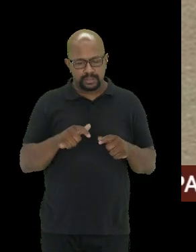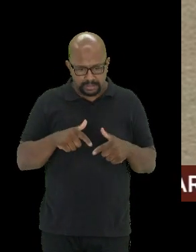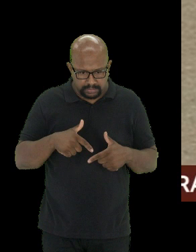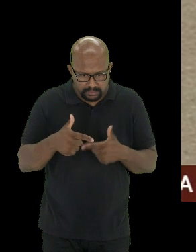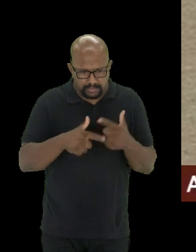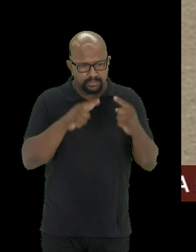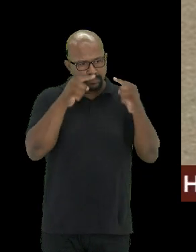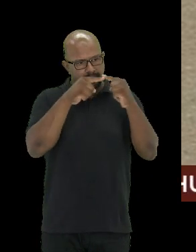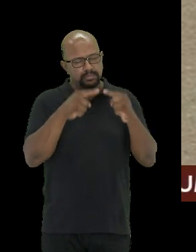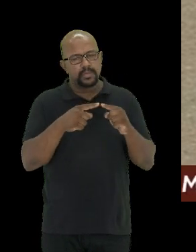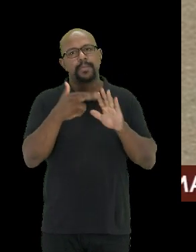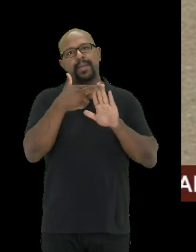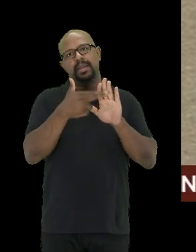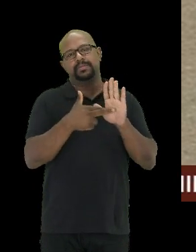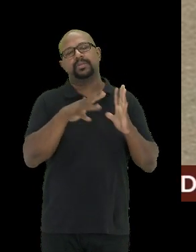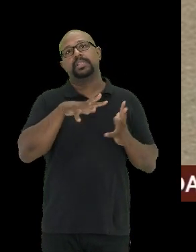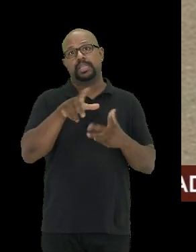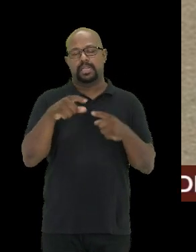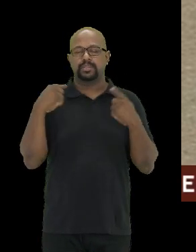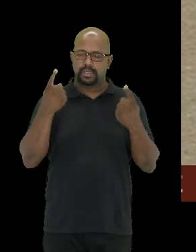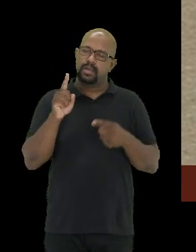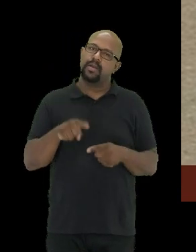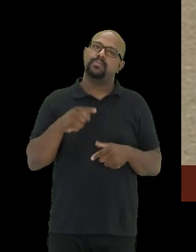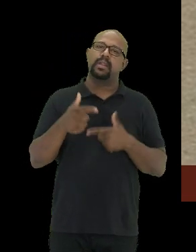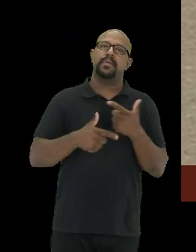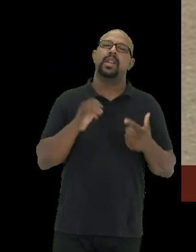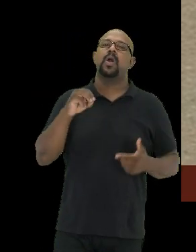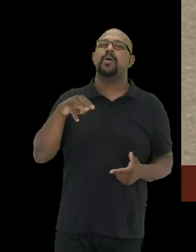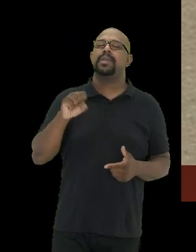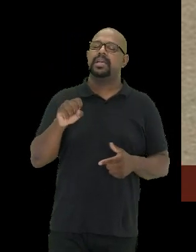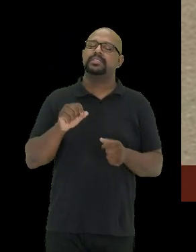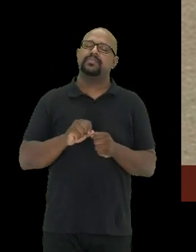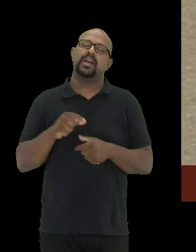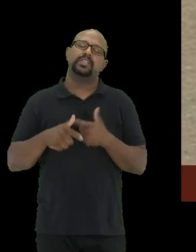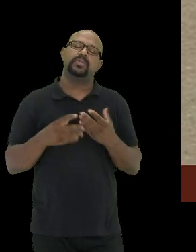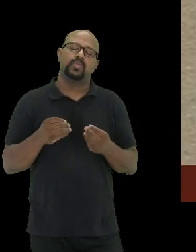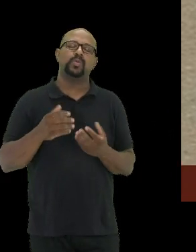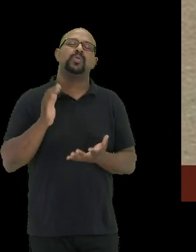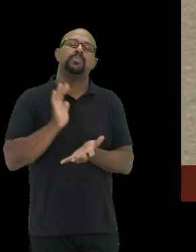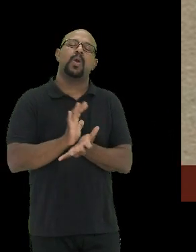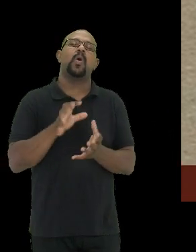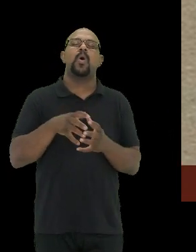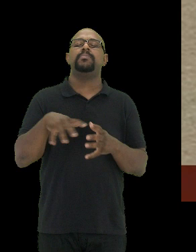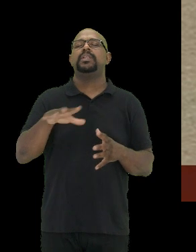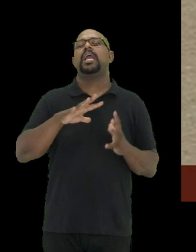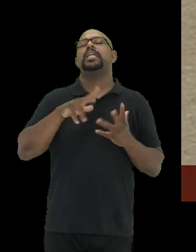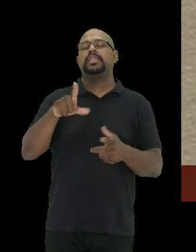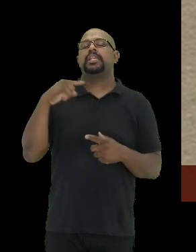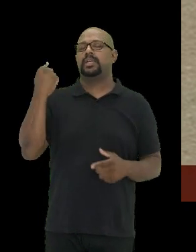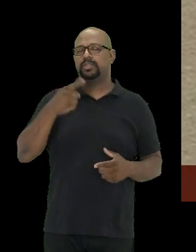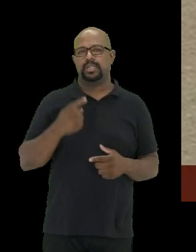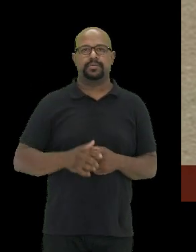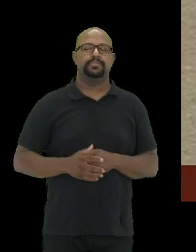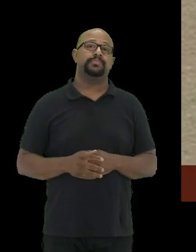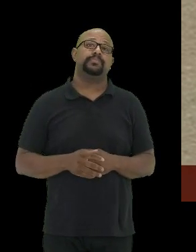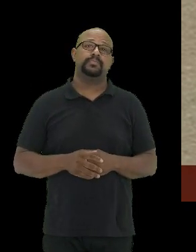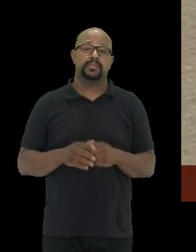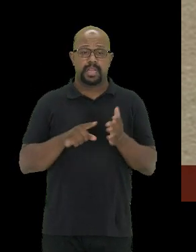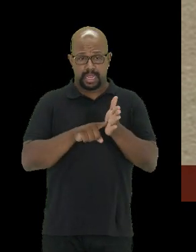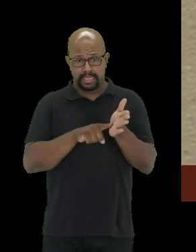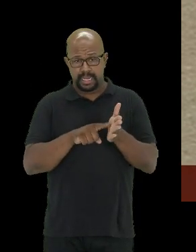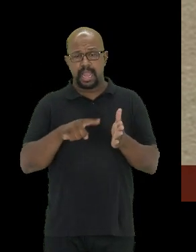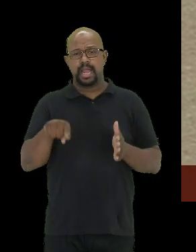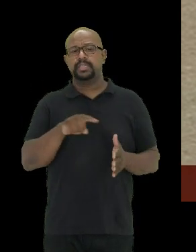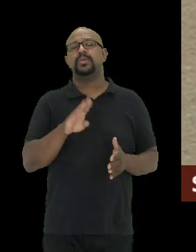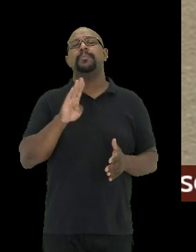internacionais. Esse é um trabalho que a OMS faz junto com o DNDI, que é das doenças negligenciadas. Análise do risco